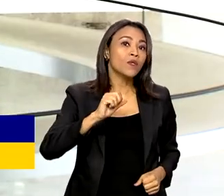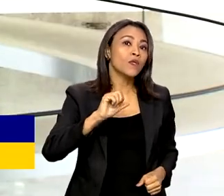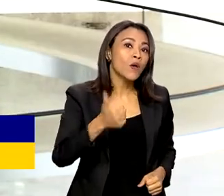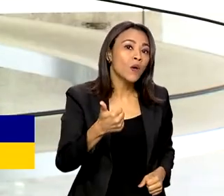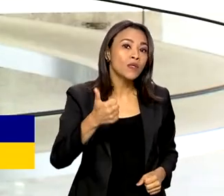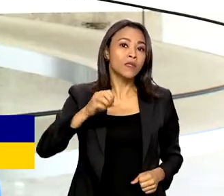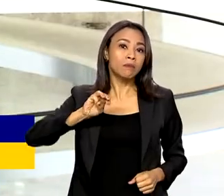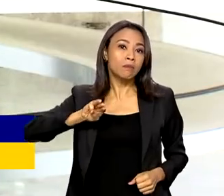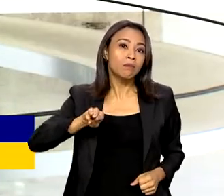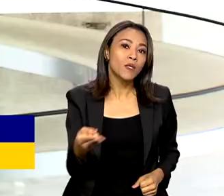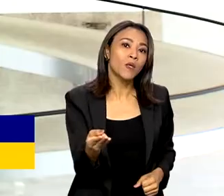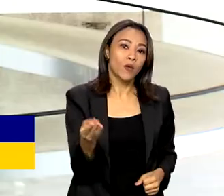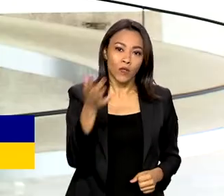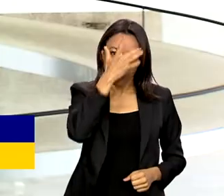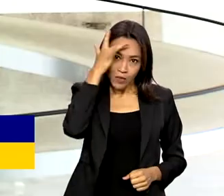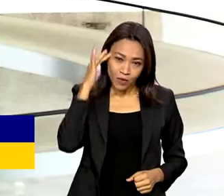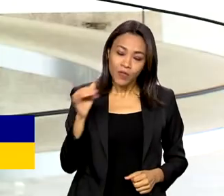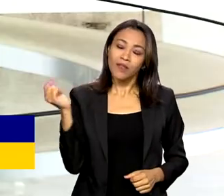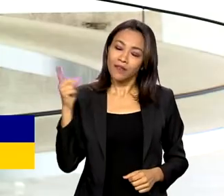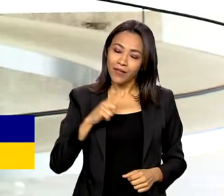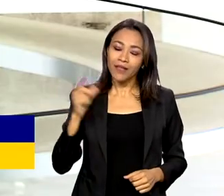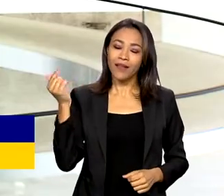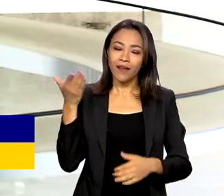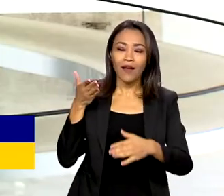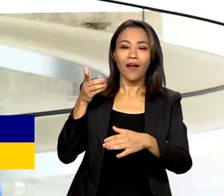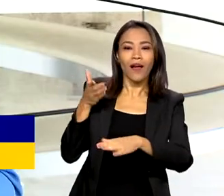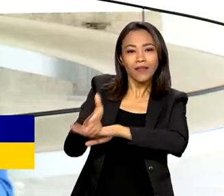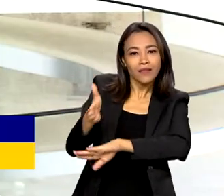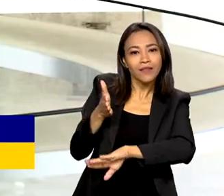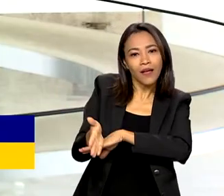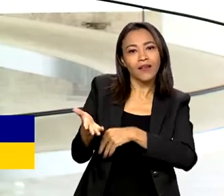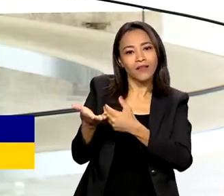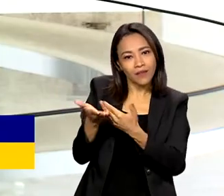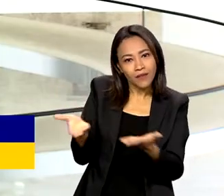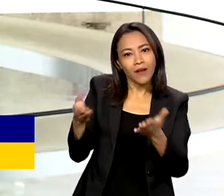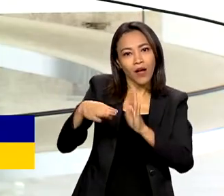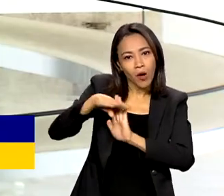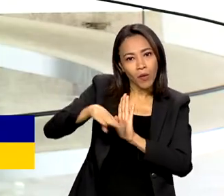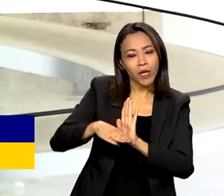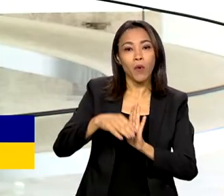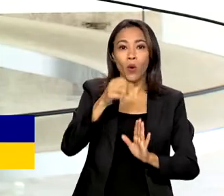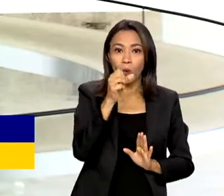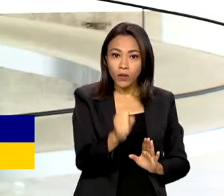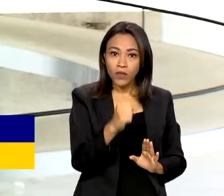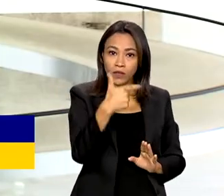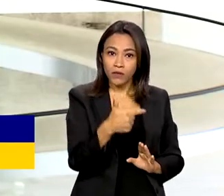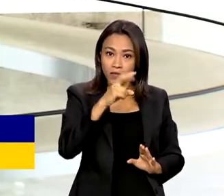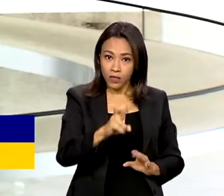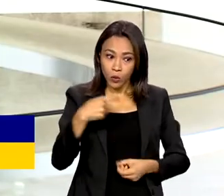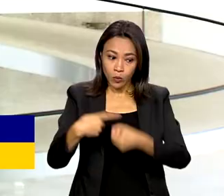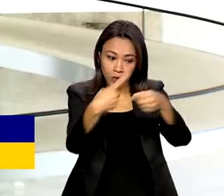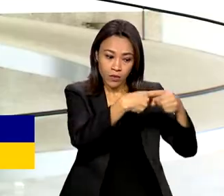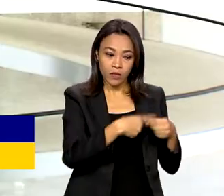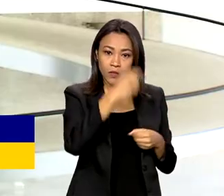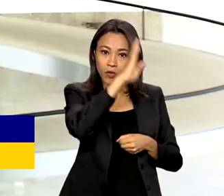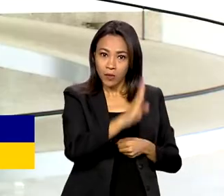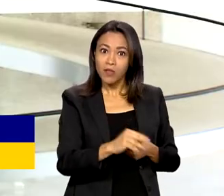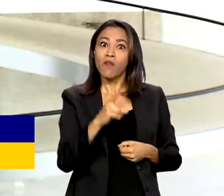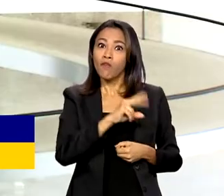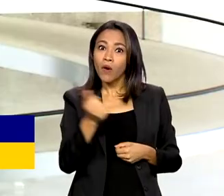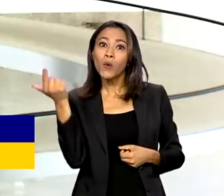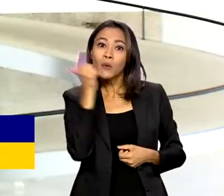de pessoas cobertas pelo Brasil Sorridente. 805 municípios brasileiros vão ser